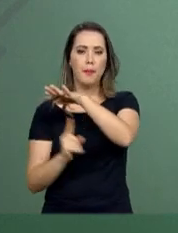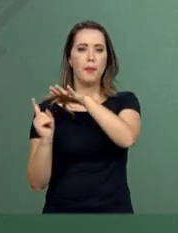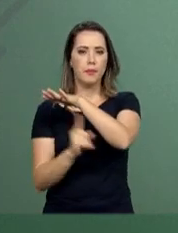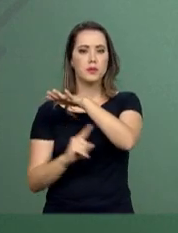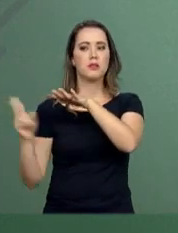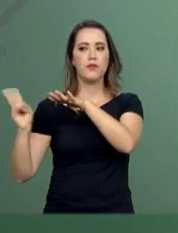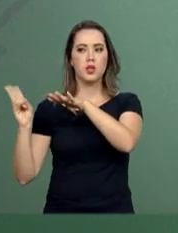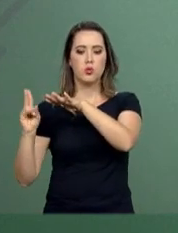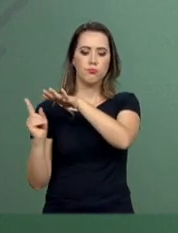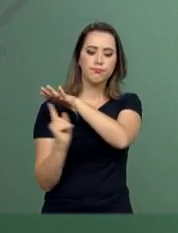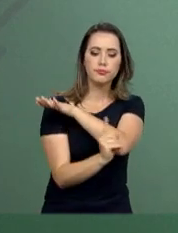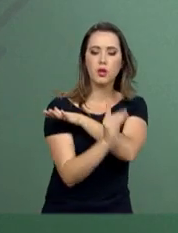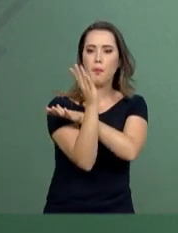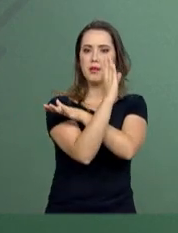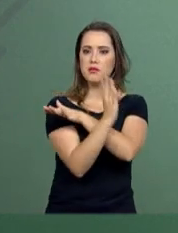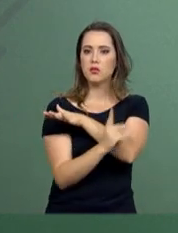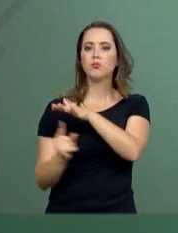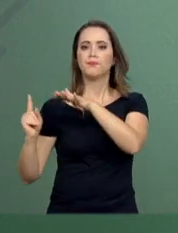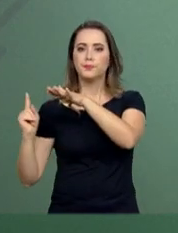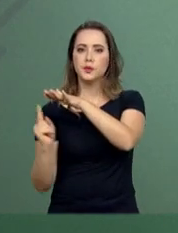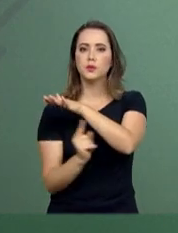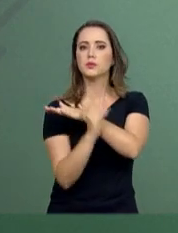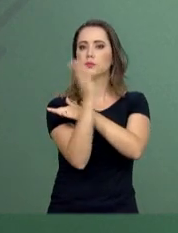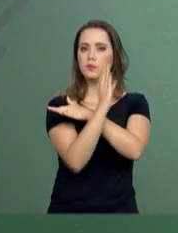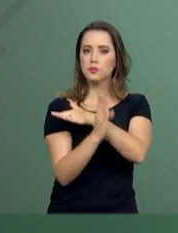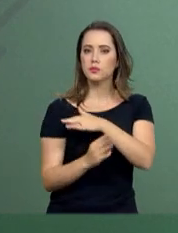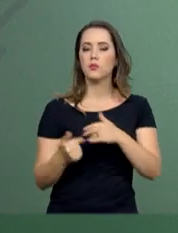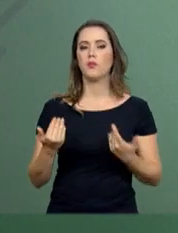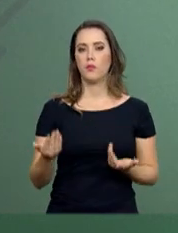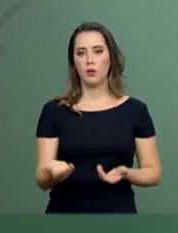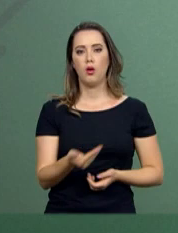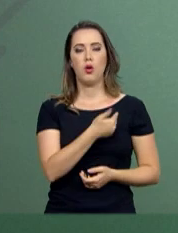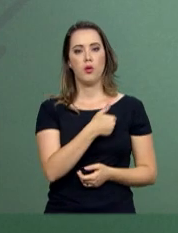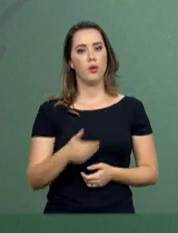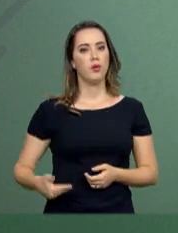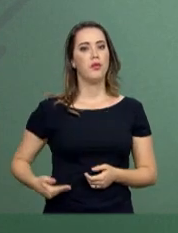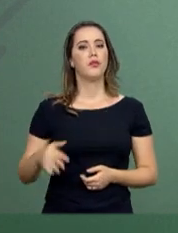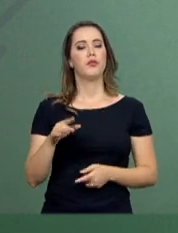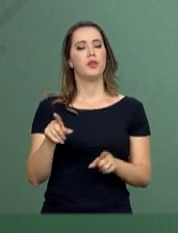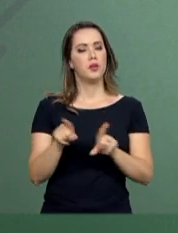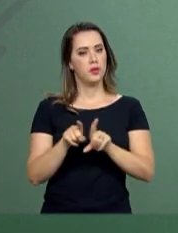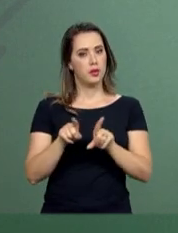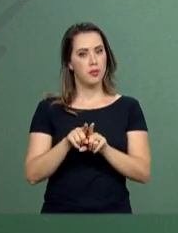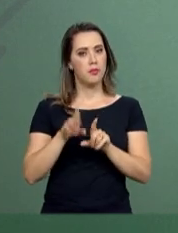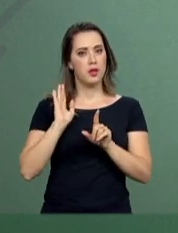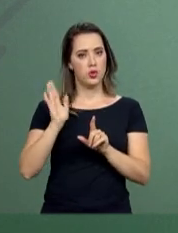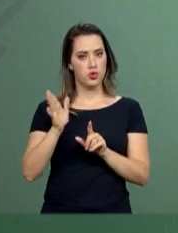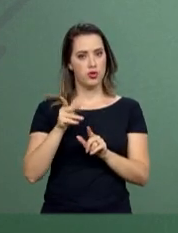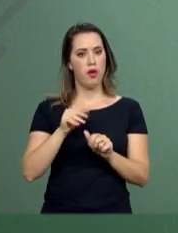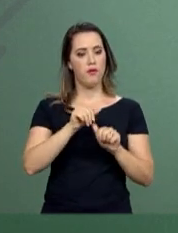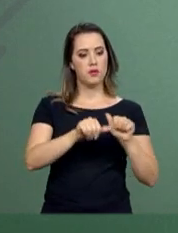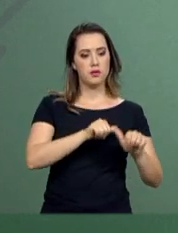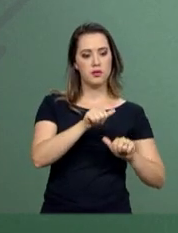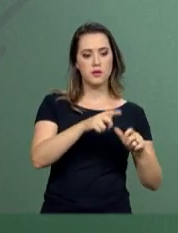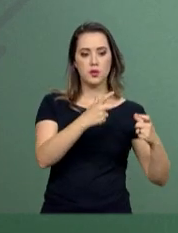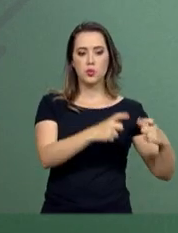já promove também o processo de interiorização